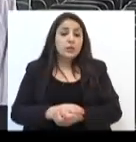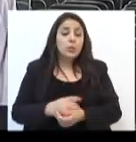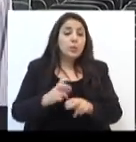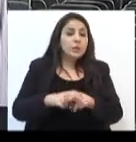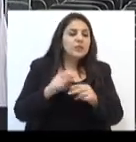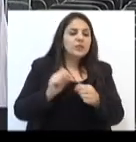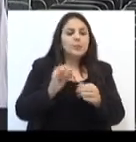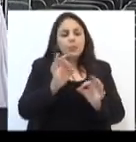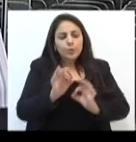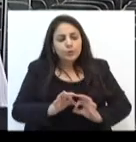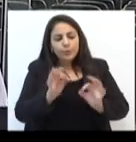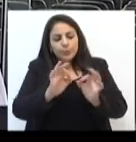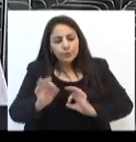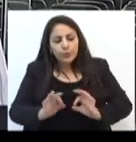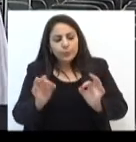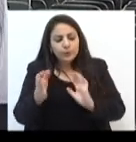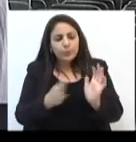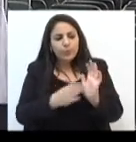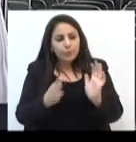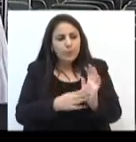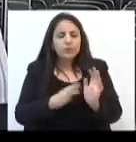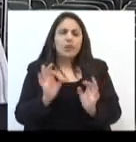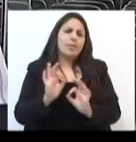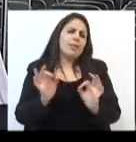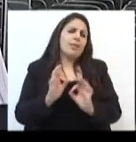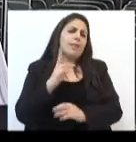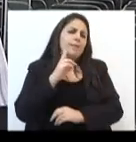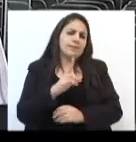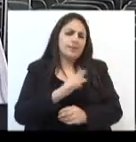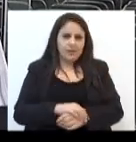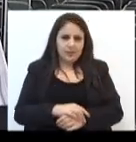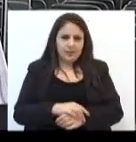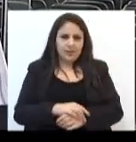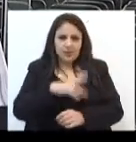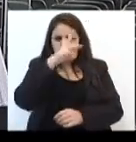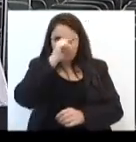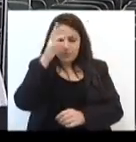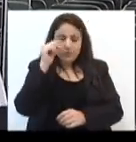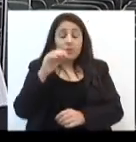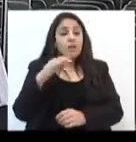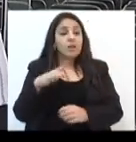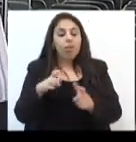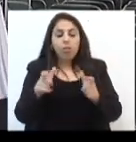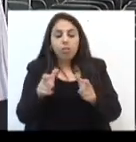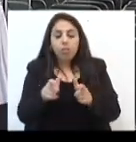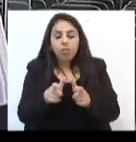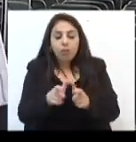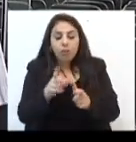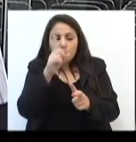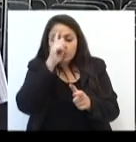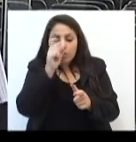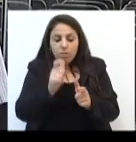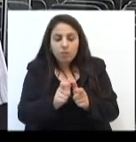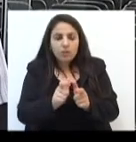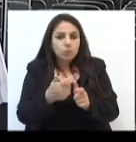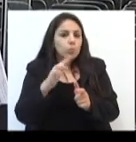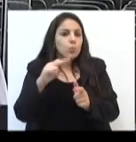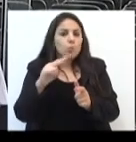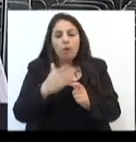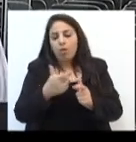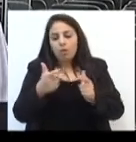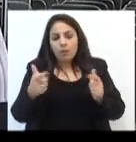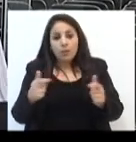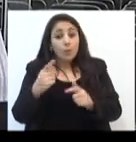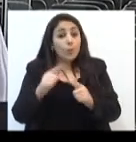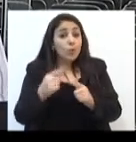fazendo projetos, fazendo emendas e nada vem para o Hospital Municipal. E se o Hospital Municipal não cresce, cada vez a população sofre mais, porque é